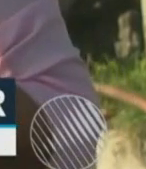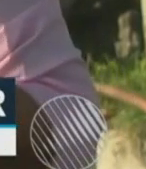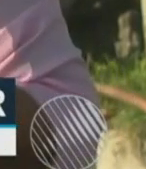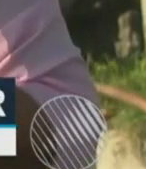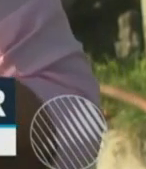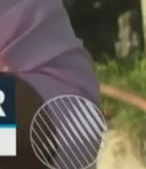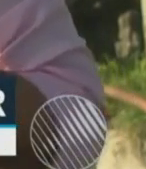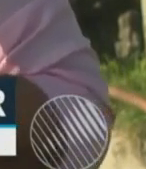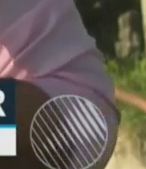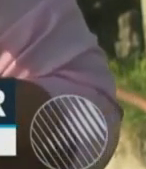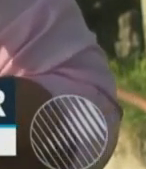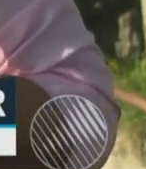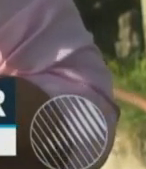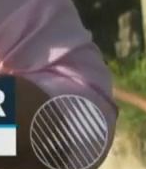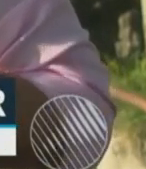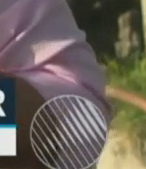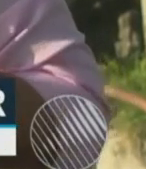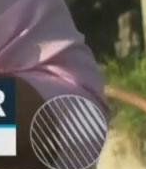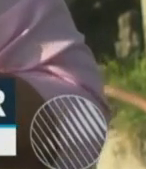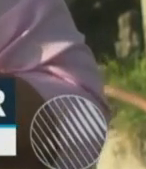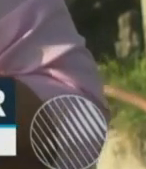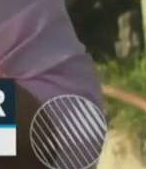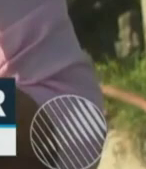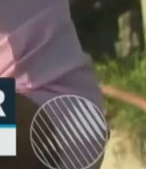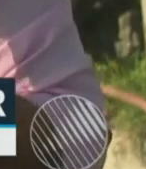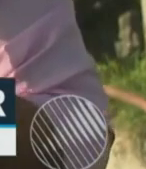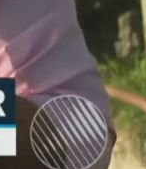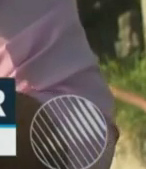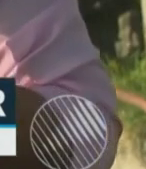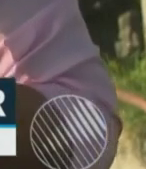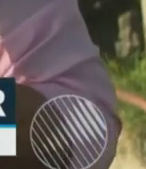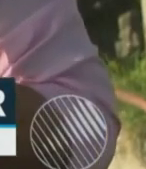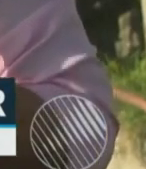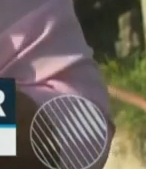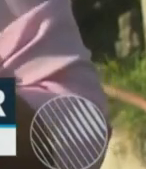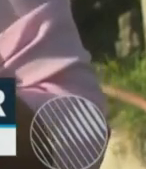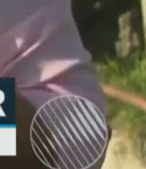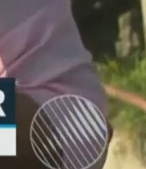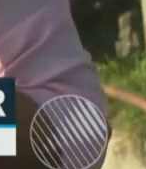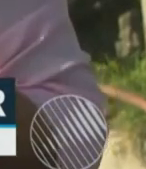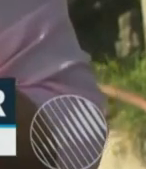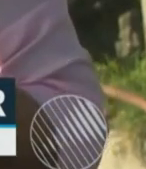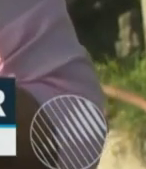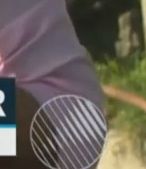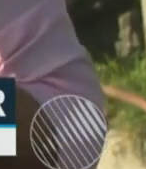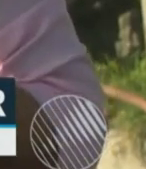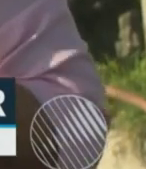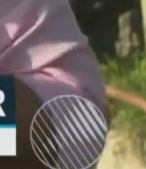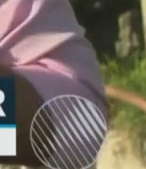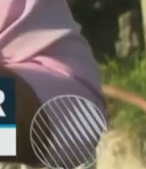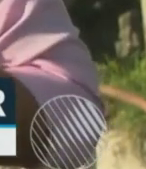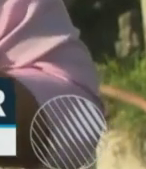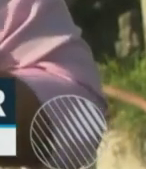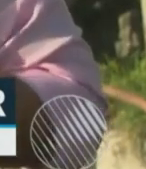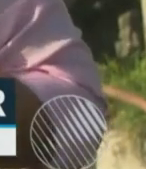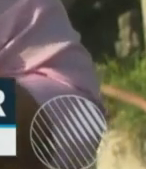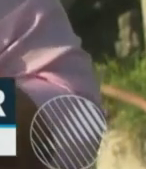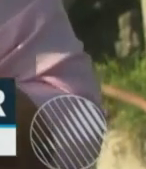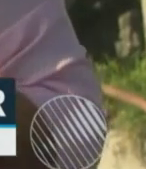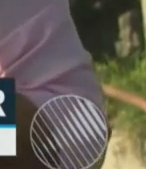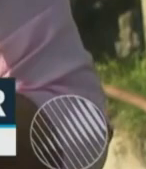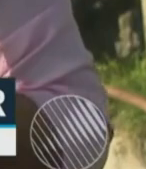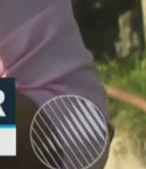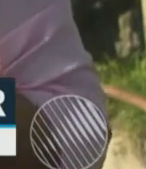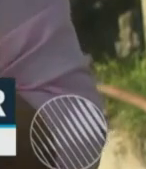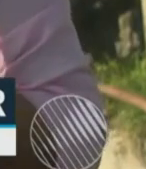foram marcados. Ainda de acordo com a polícia, os detalhes da apuração não foram revelados, porque o caso envolve